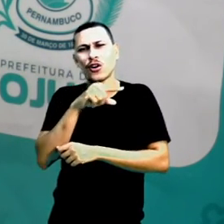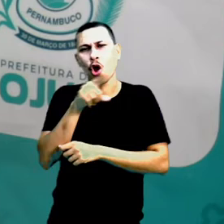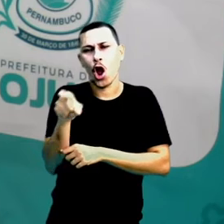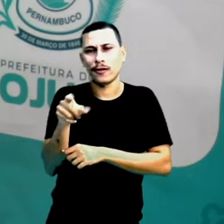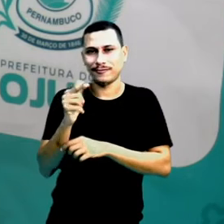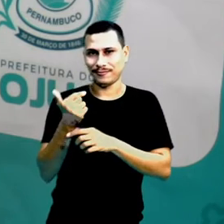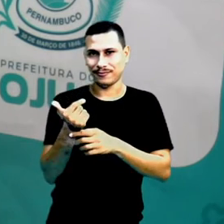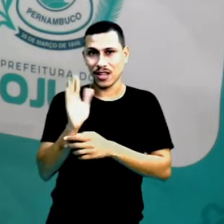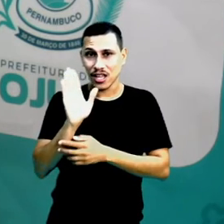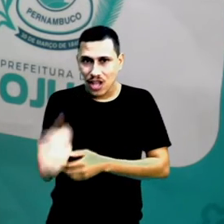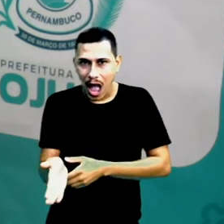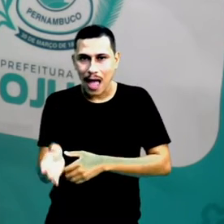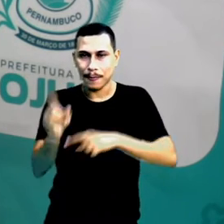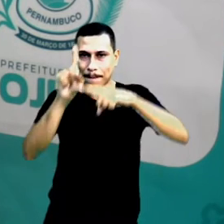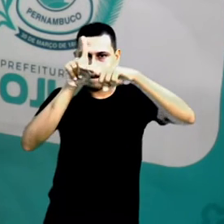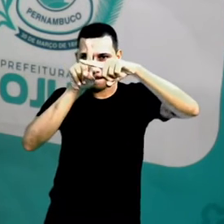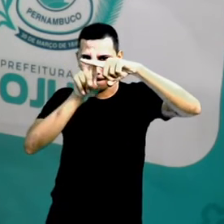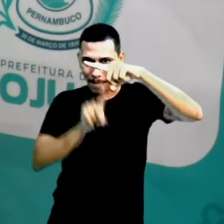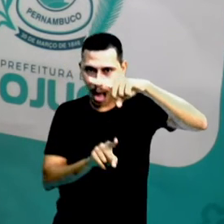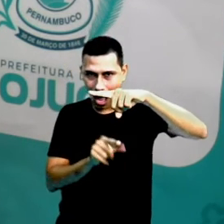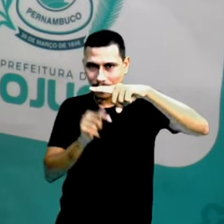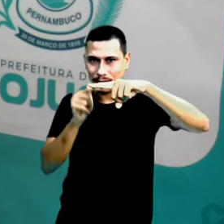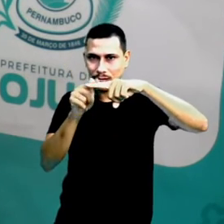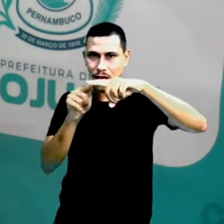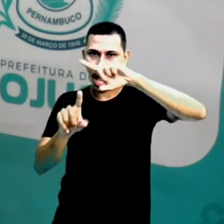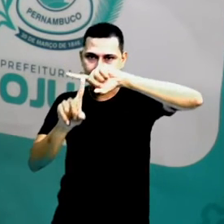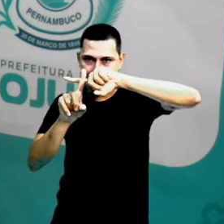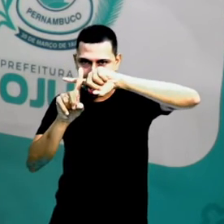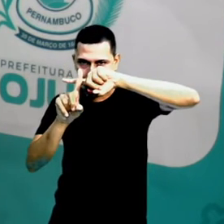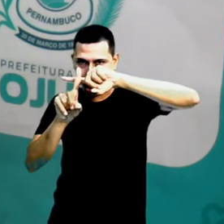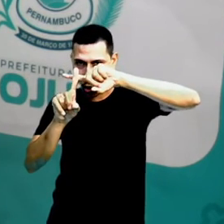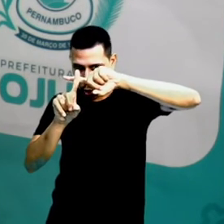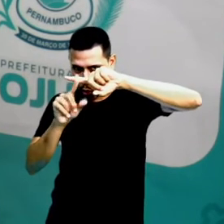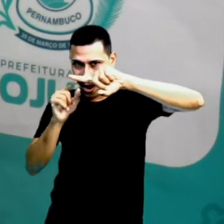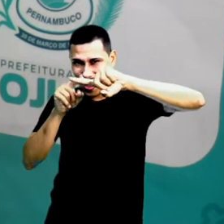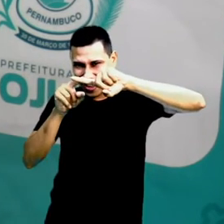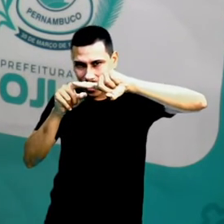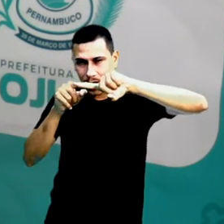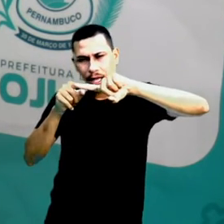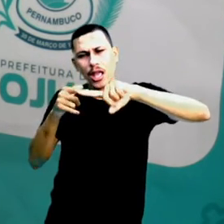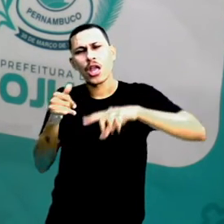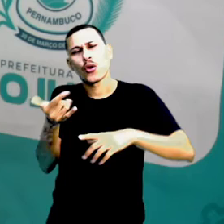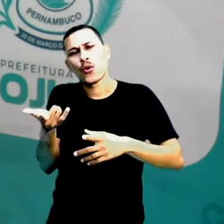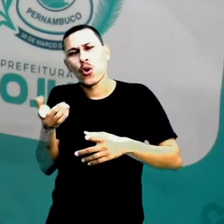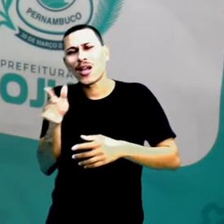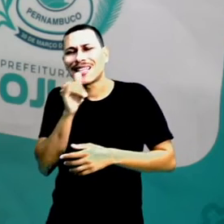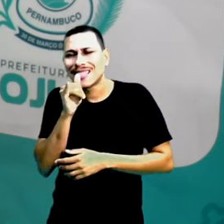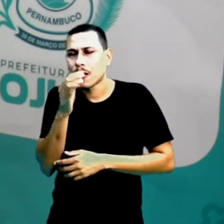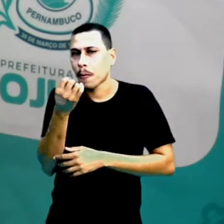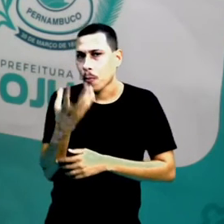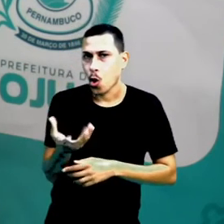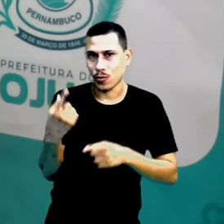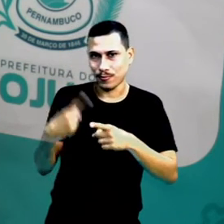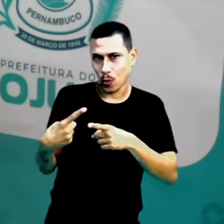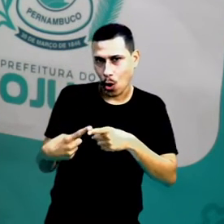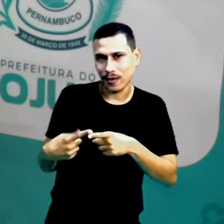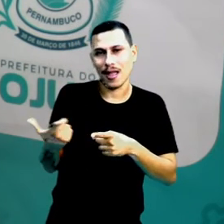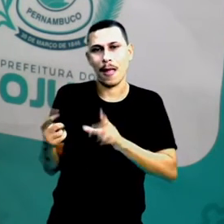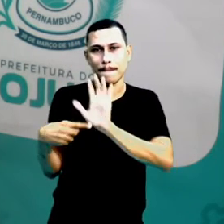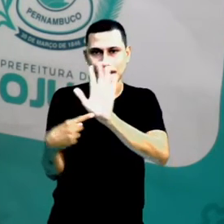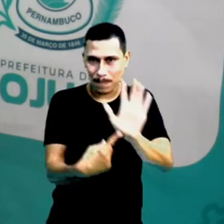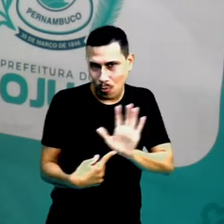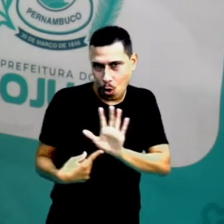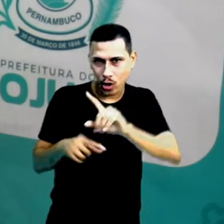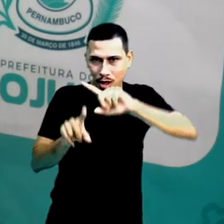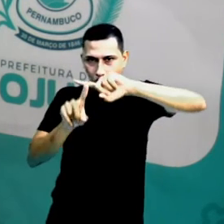retas perpendiculares, a cruz é um exemplo belíssimo sobre retas perpendiculares. Porque elas se